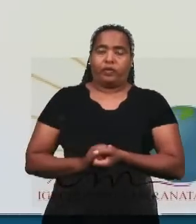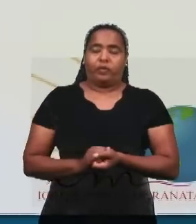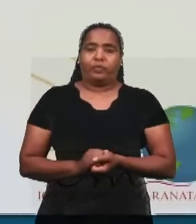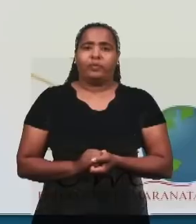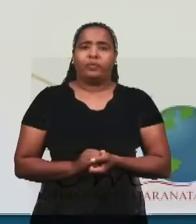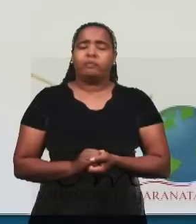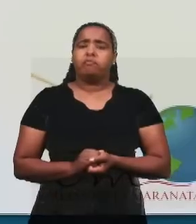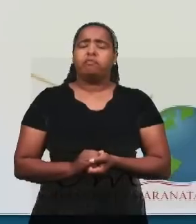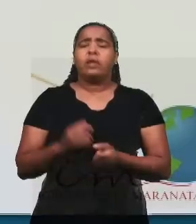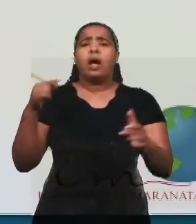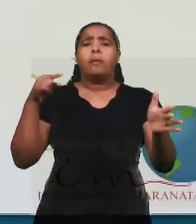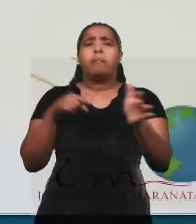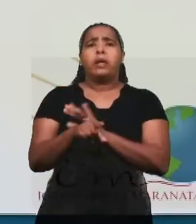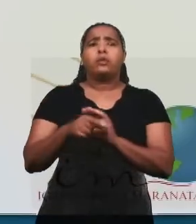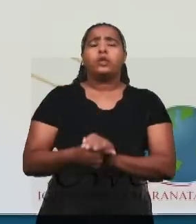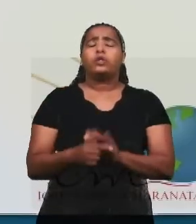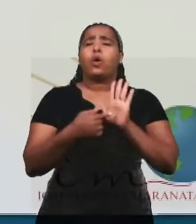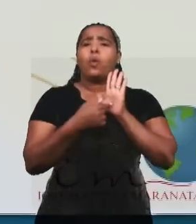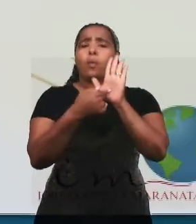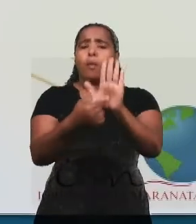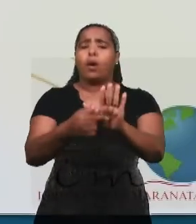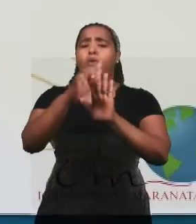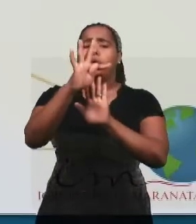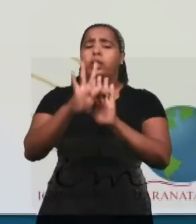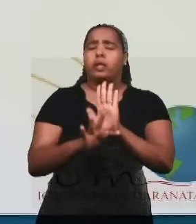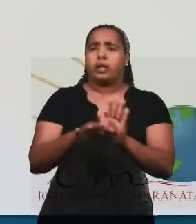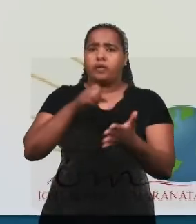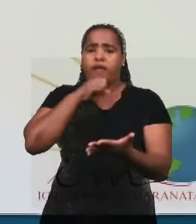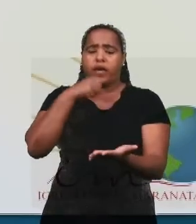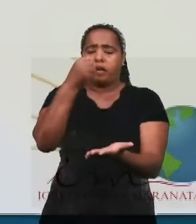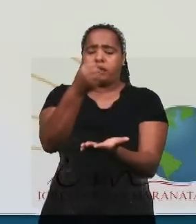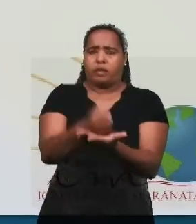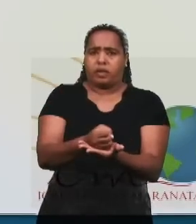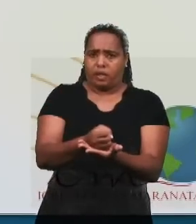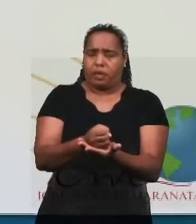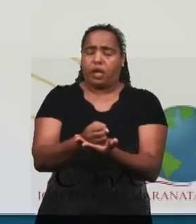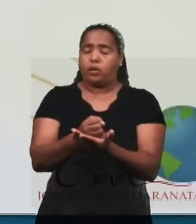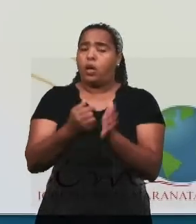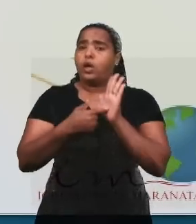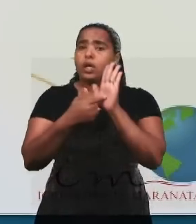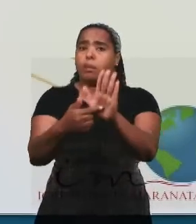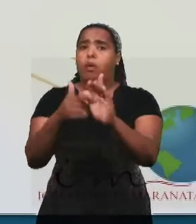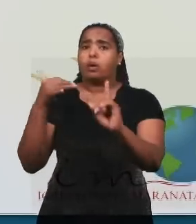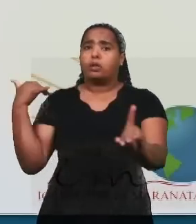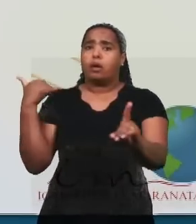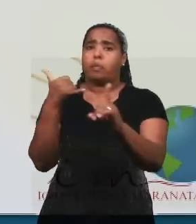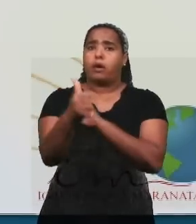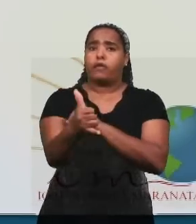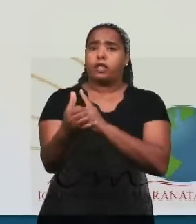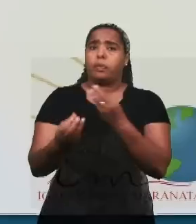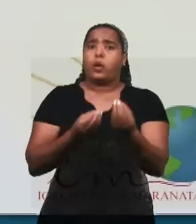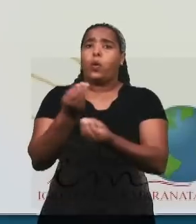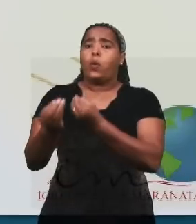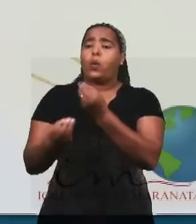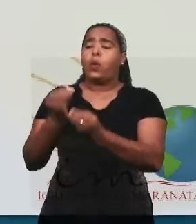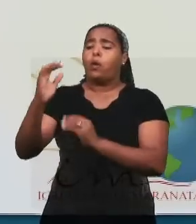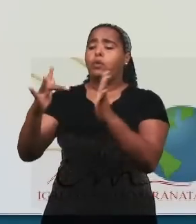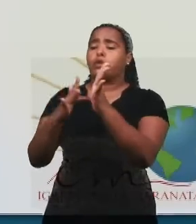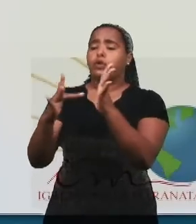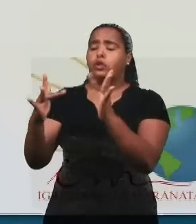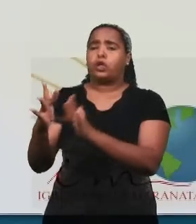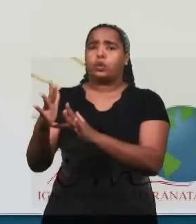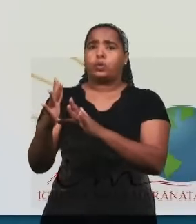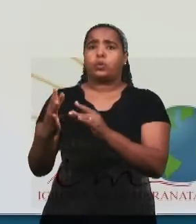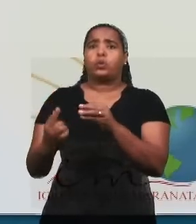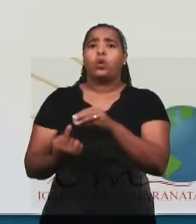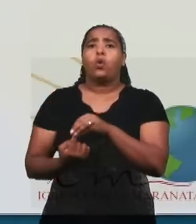Mencione um texto no Velho Testamento que fale profeticamente sobre a condição de Jesus como o único